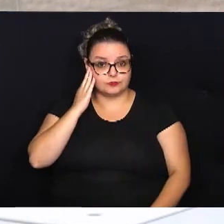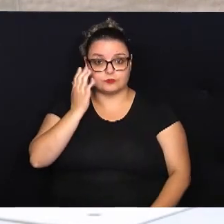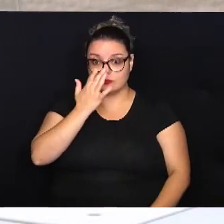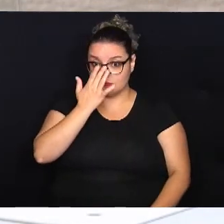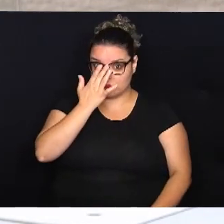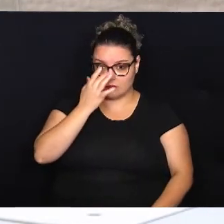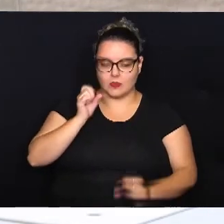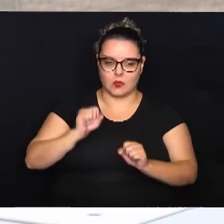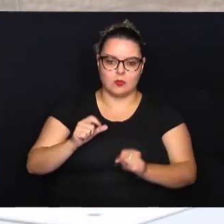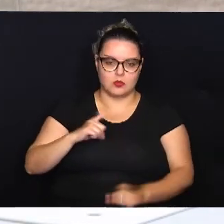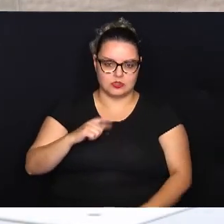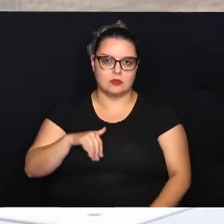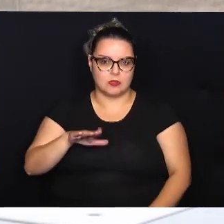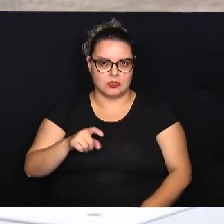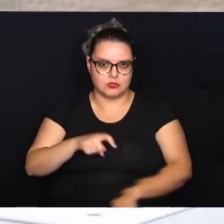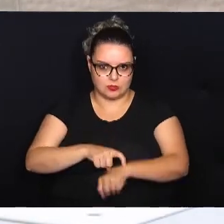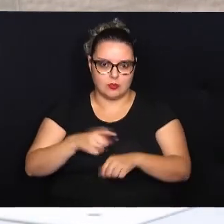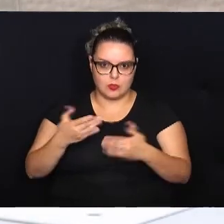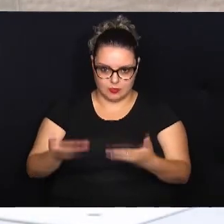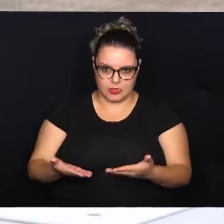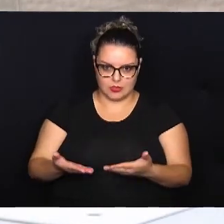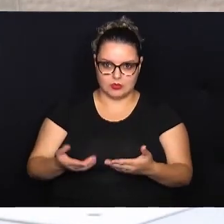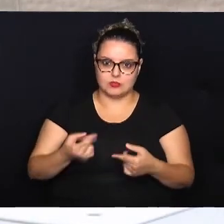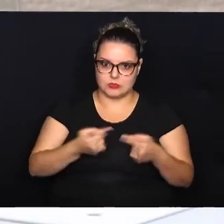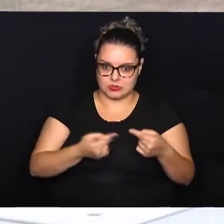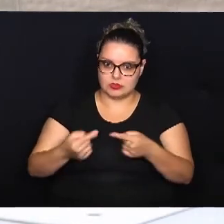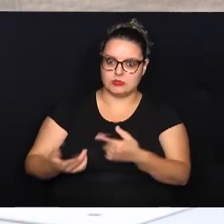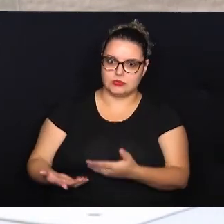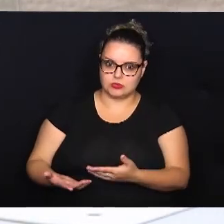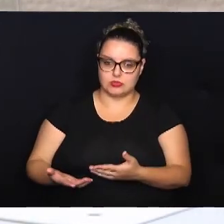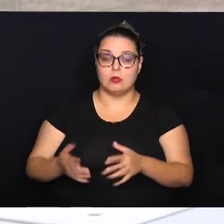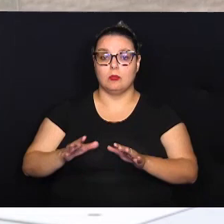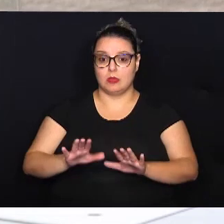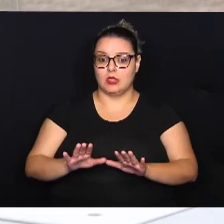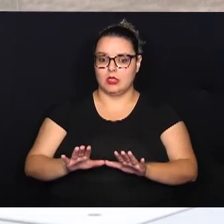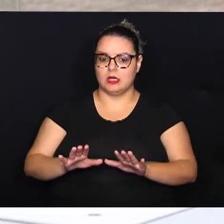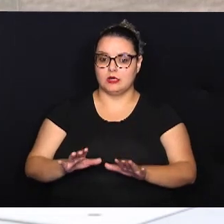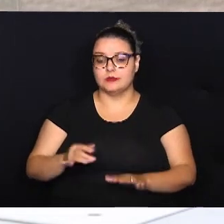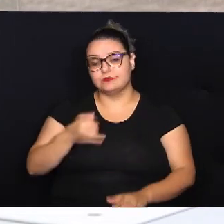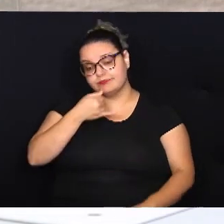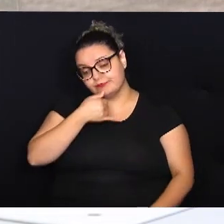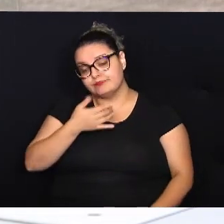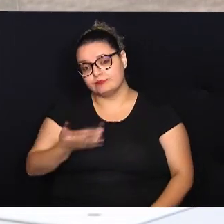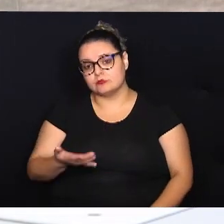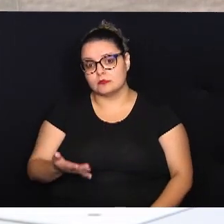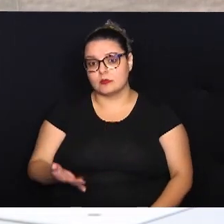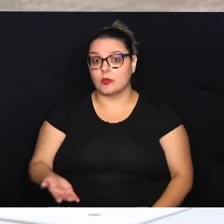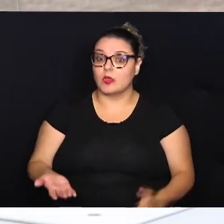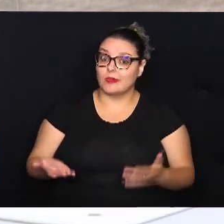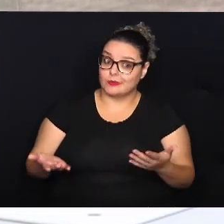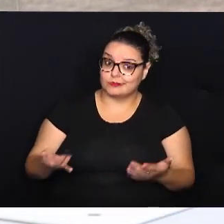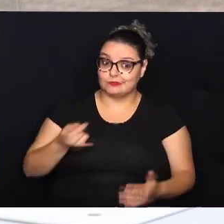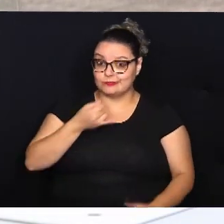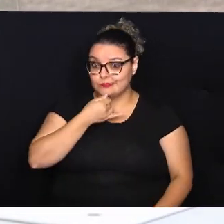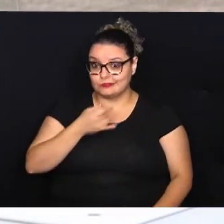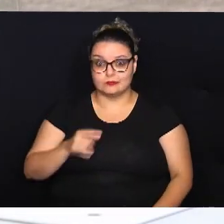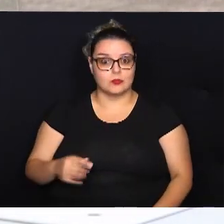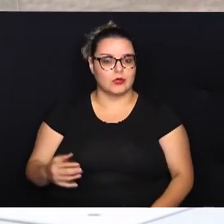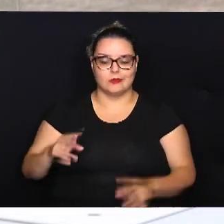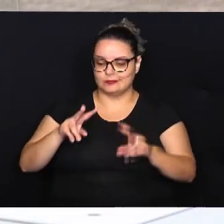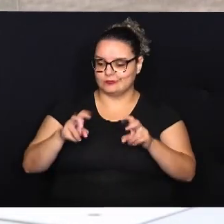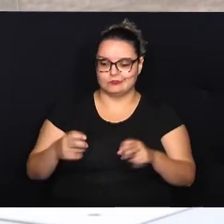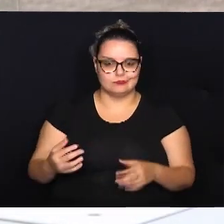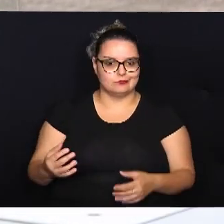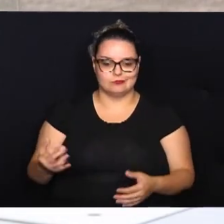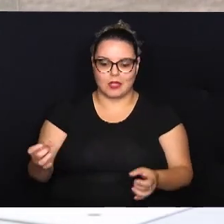de saber que a gente pode ter mais uma etapa dessa discussão, mas a gente fica triste porque, infelizmente, o assunto